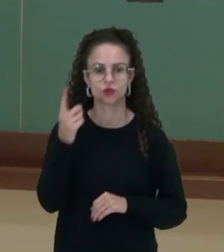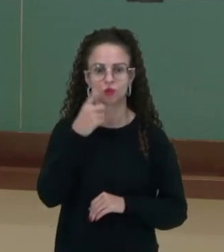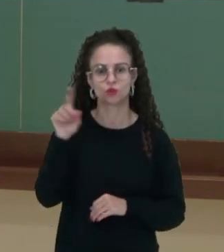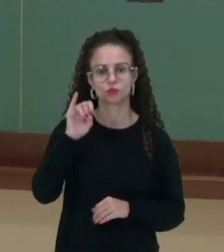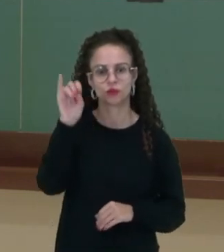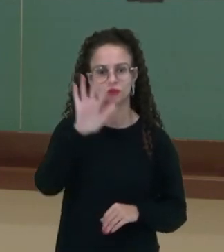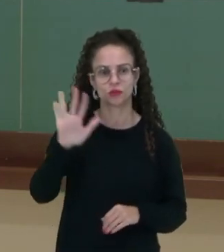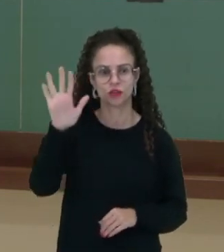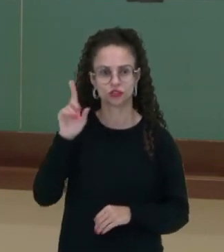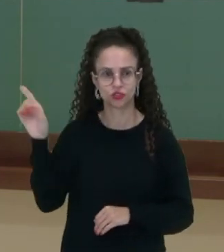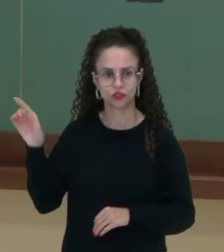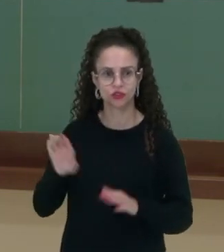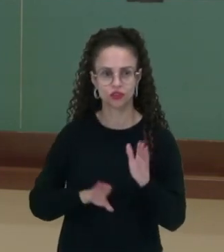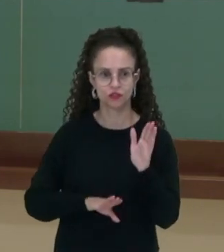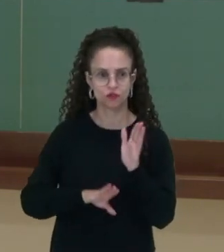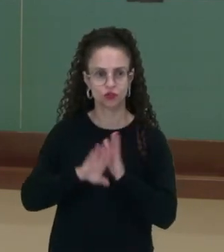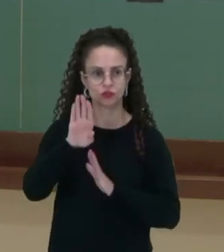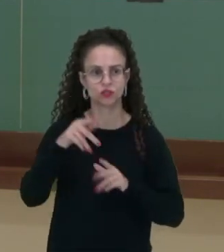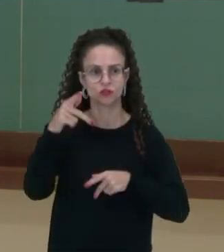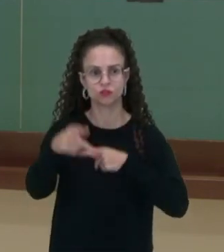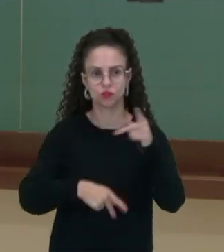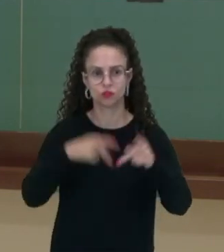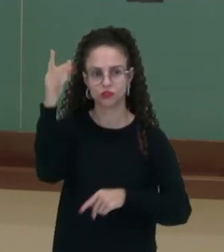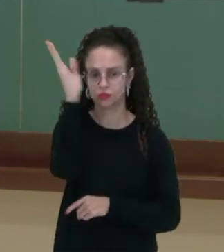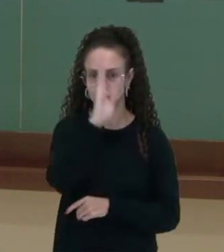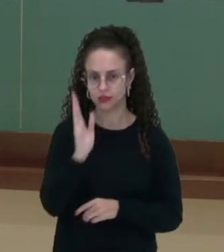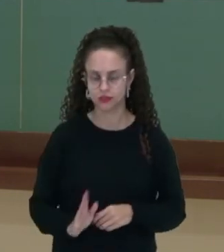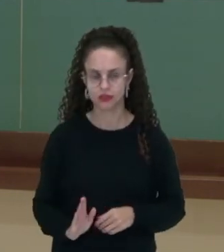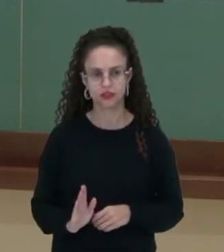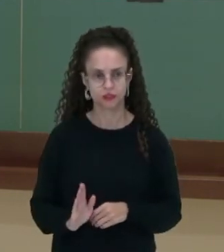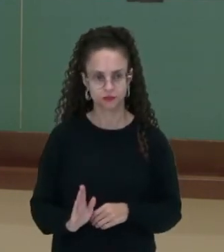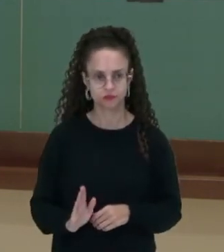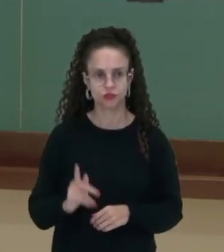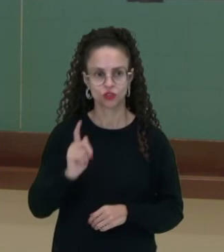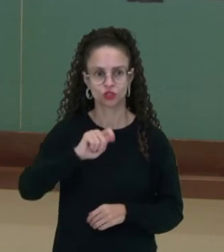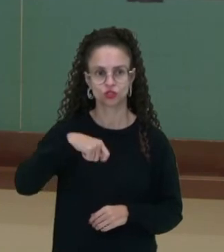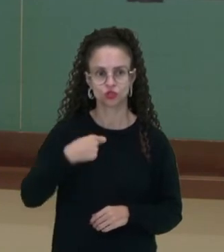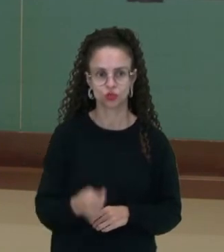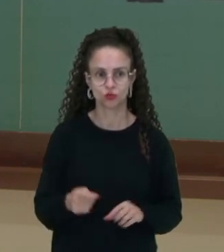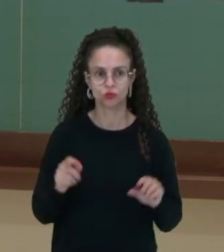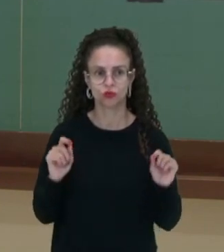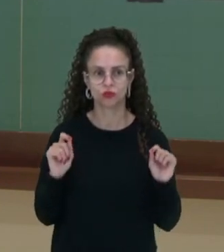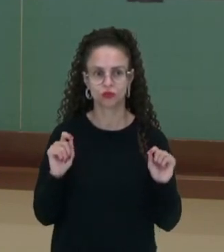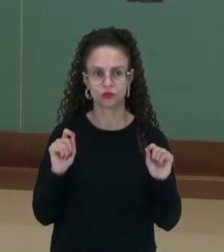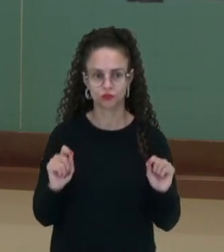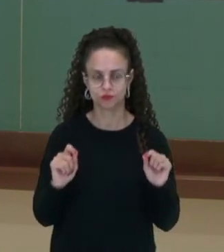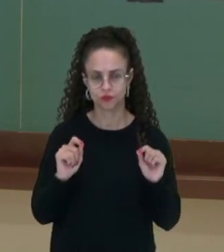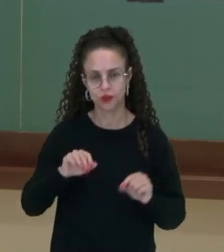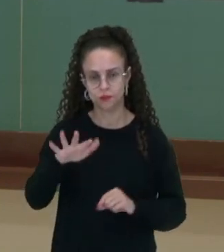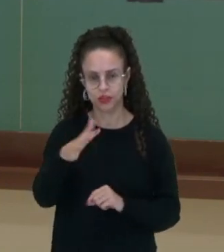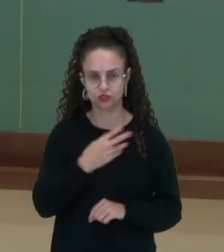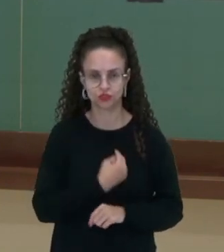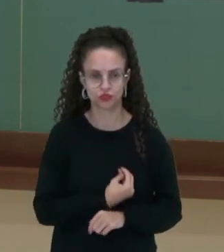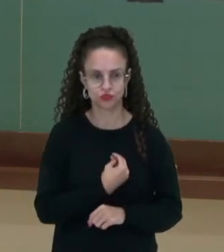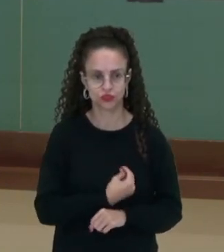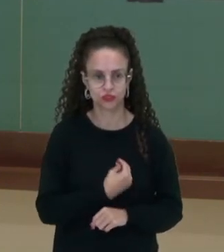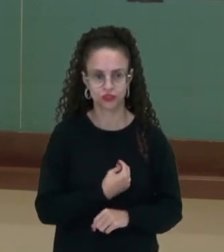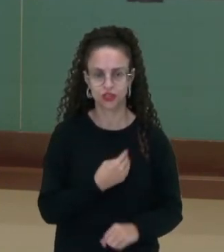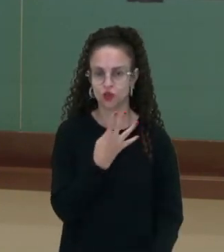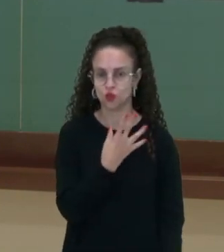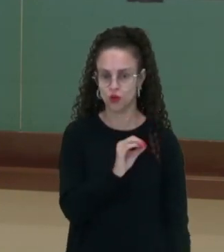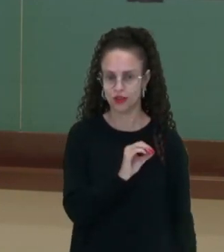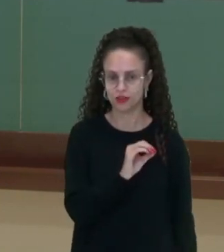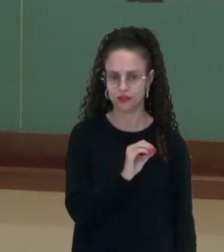para a gente ver a evolução da população brasileira em questão de média de vida. Olha só, na década de